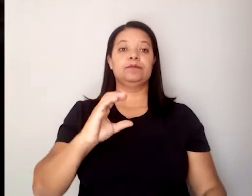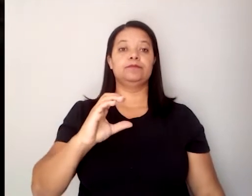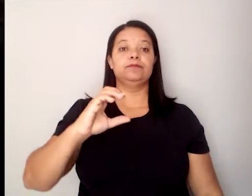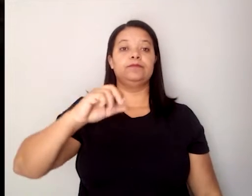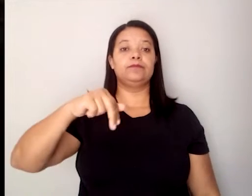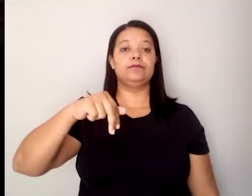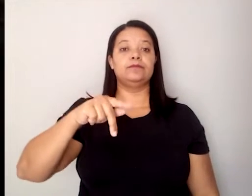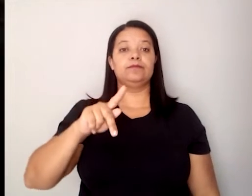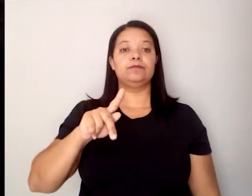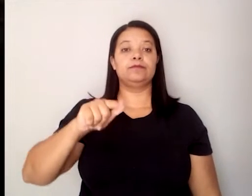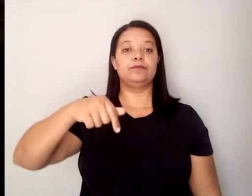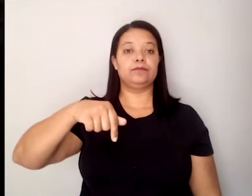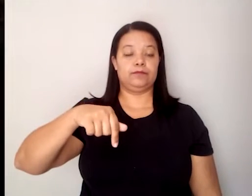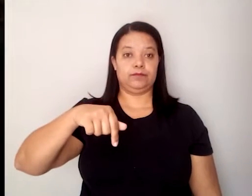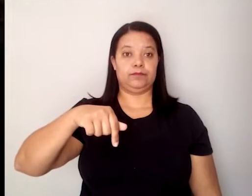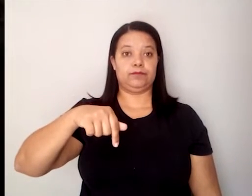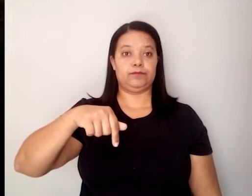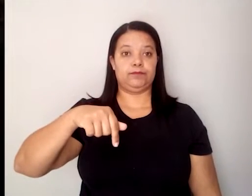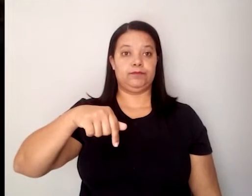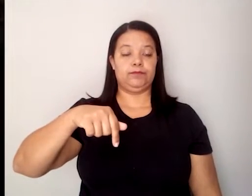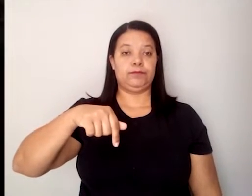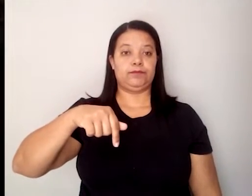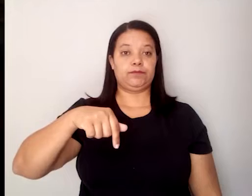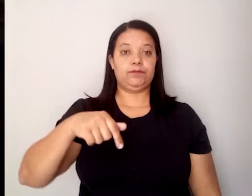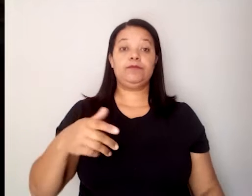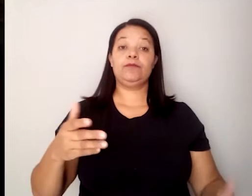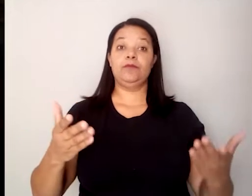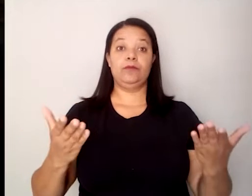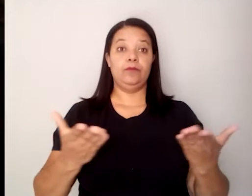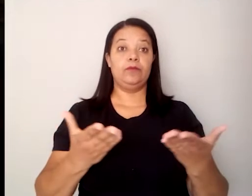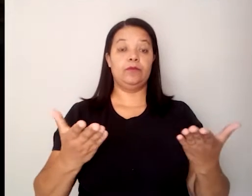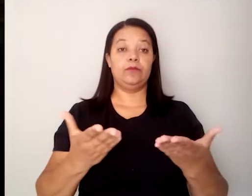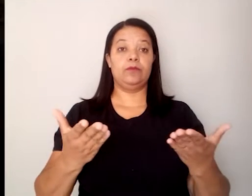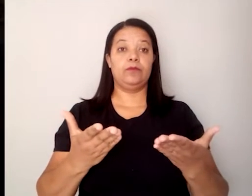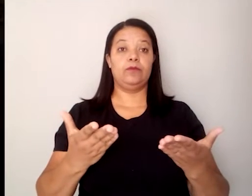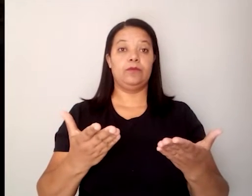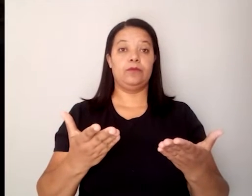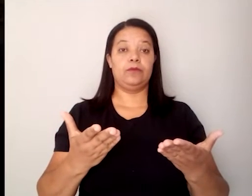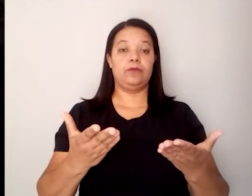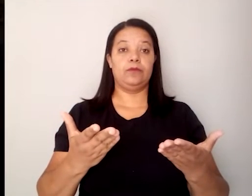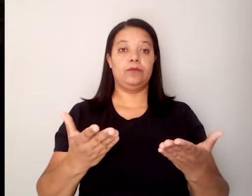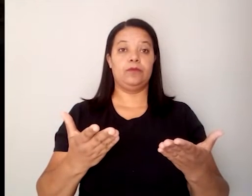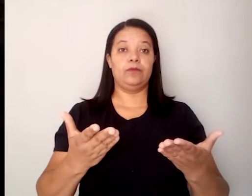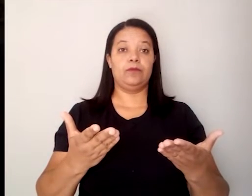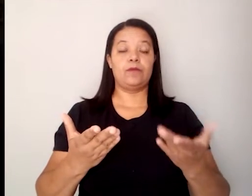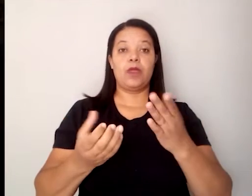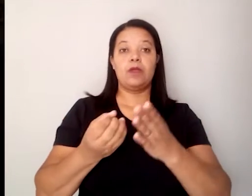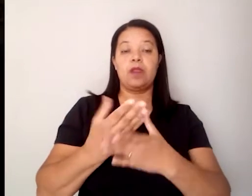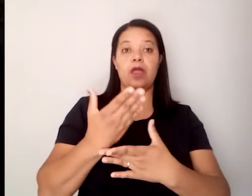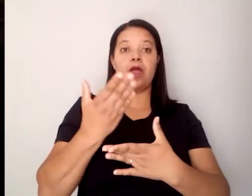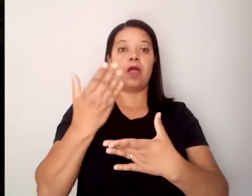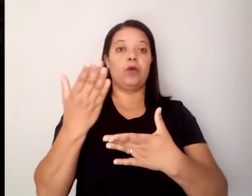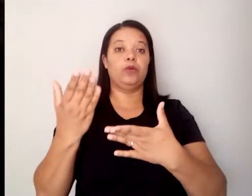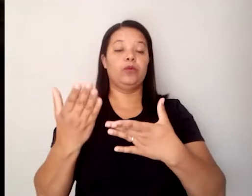e atualmente eu estou coordenando, criando e